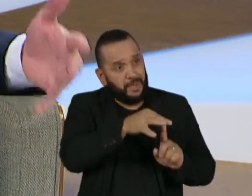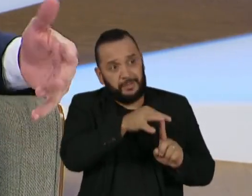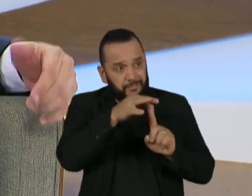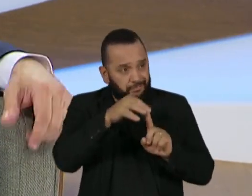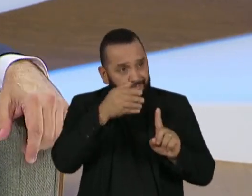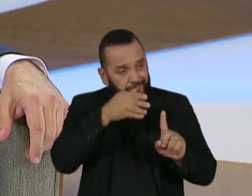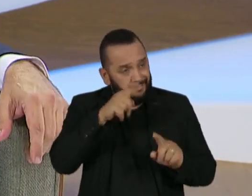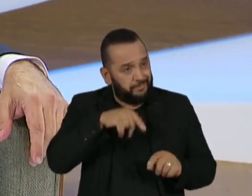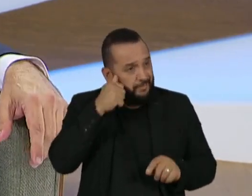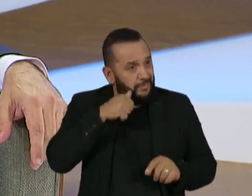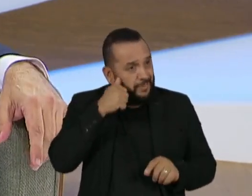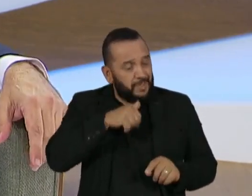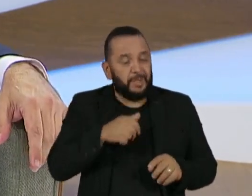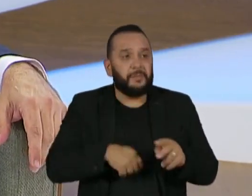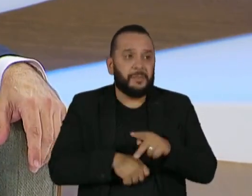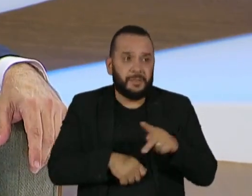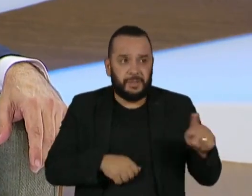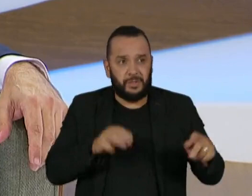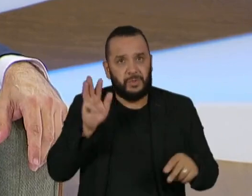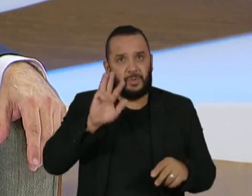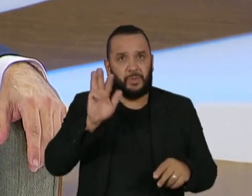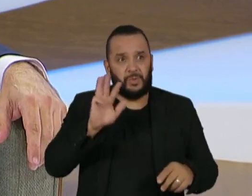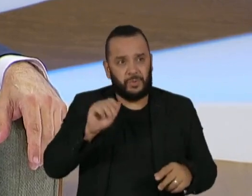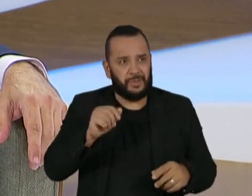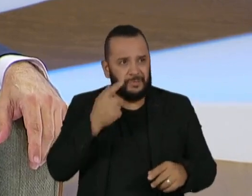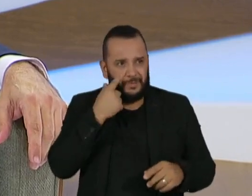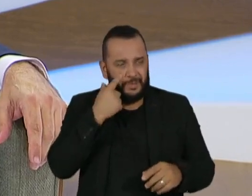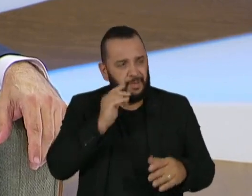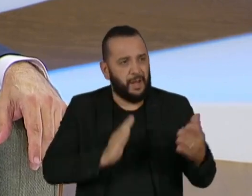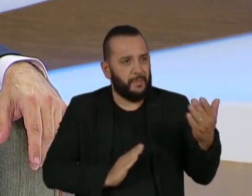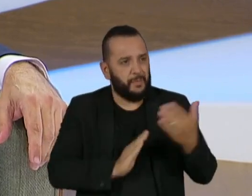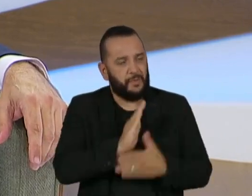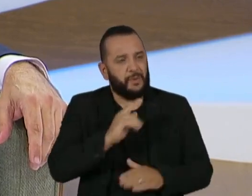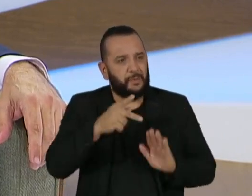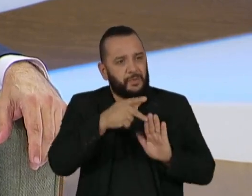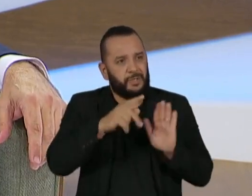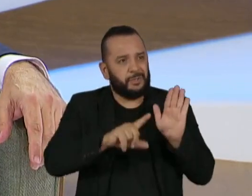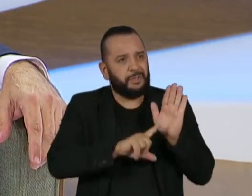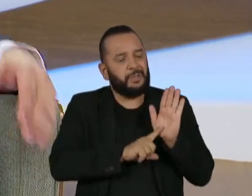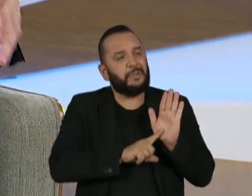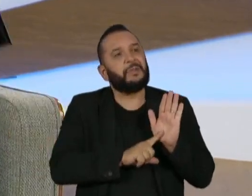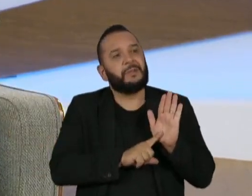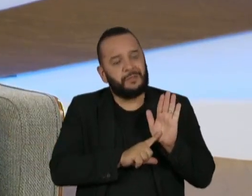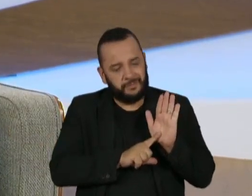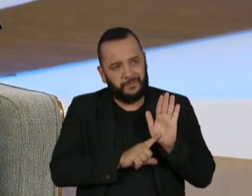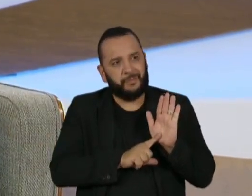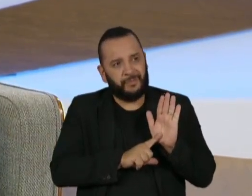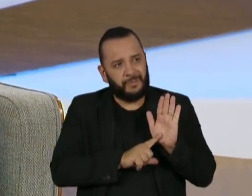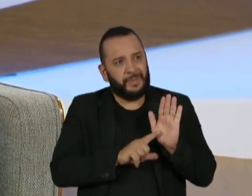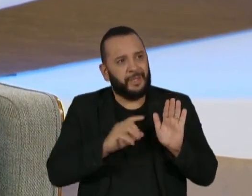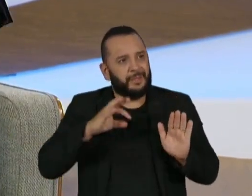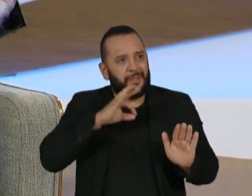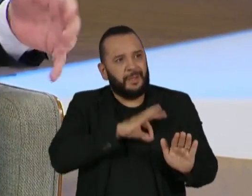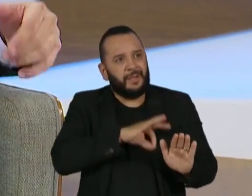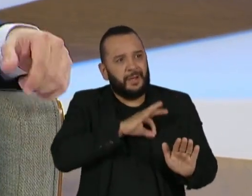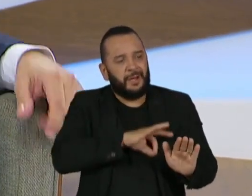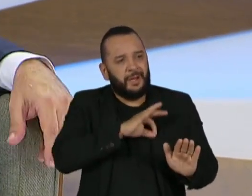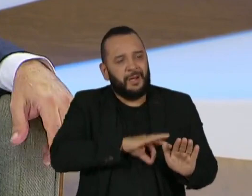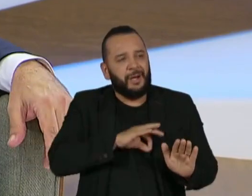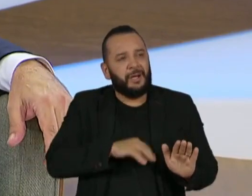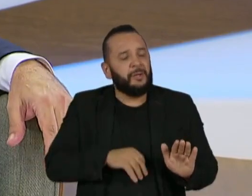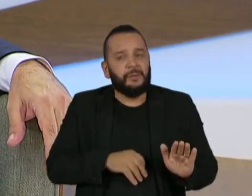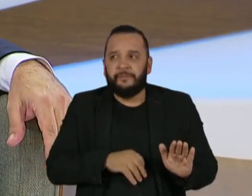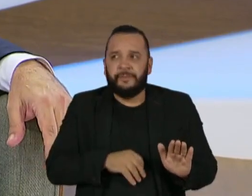diversas oportunidades, e já que nós aprovamos um projeto de lei, Simone, da igualdade salarial entre homens e